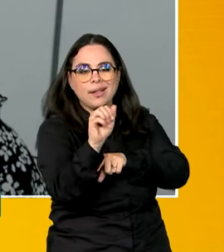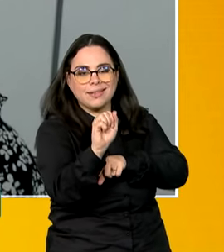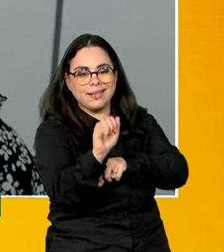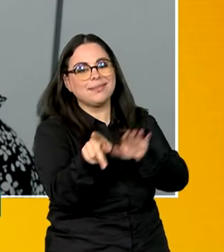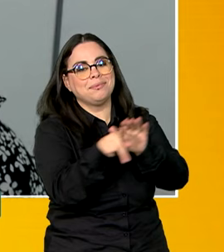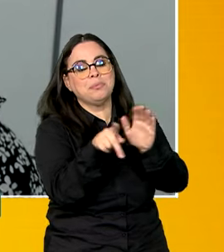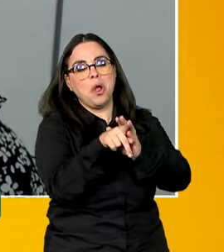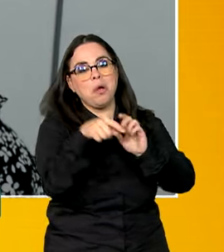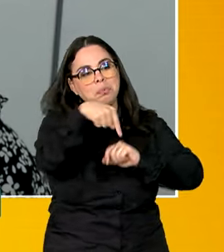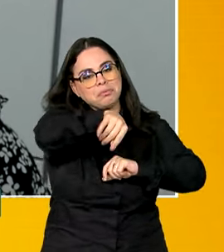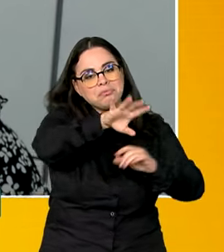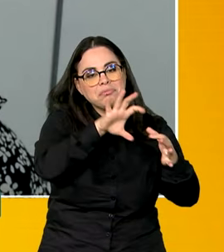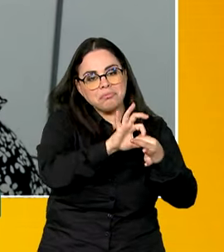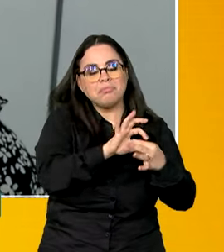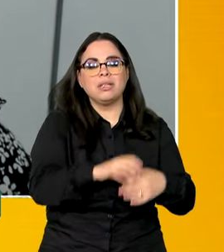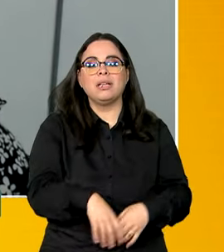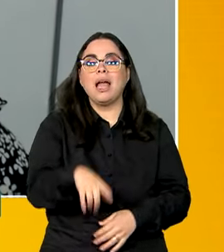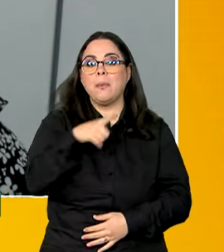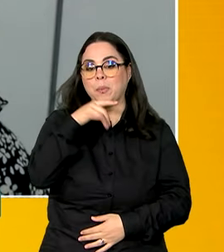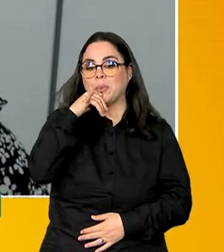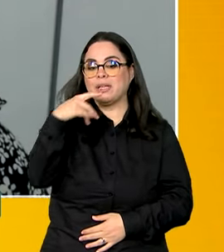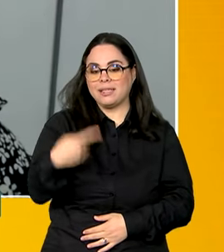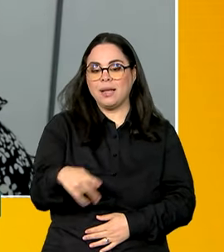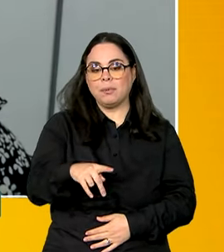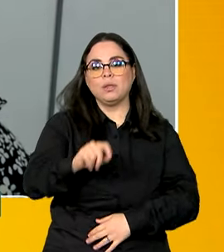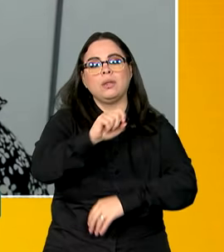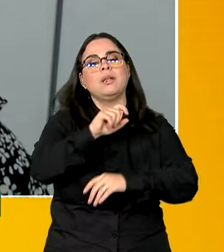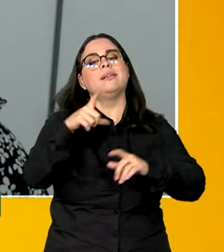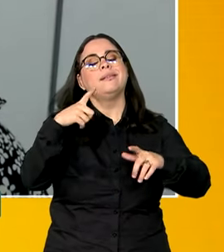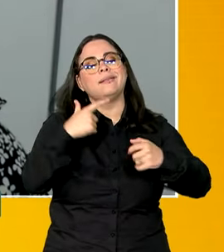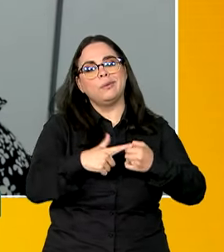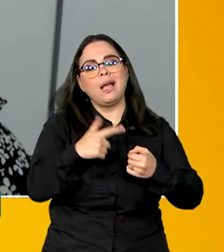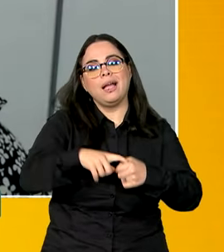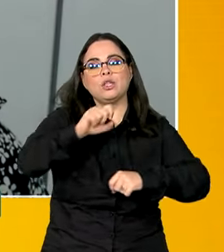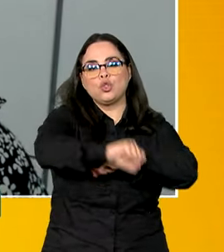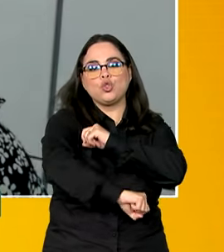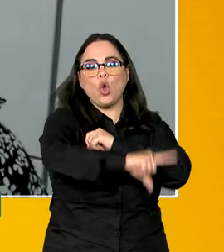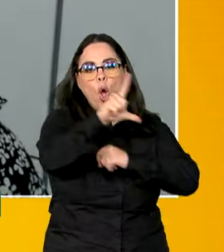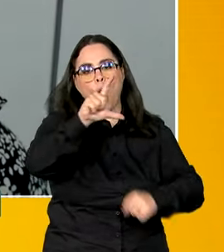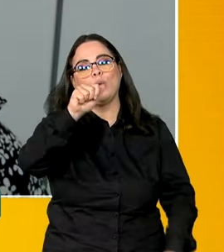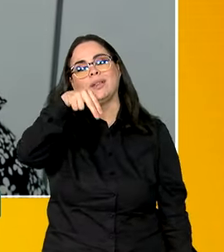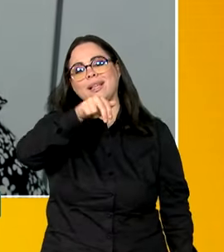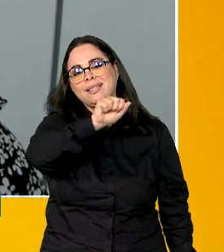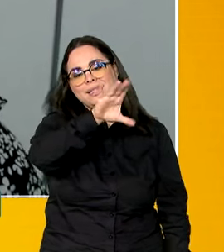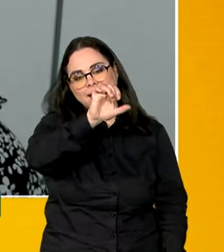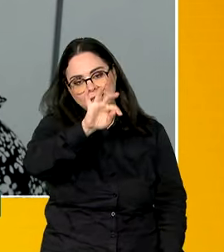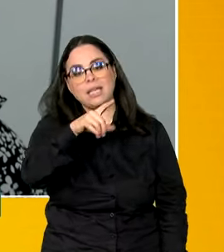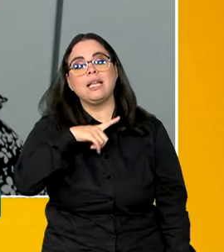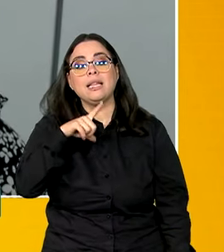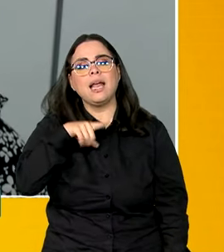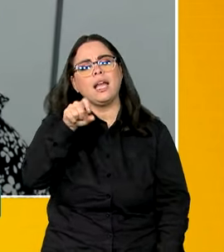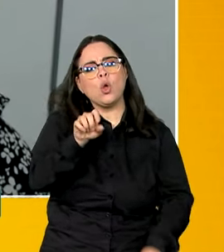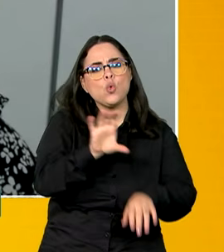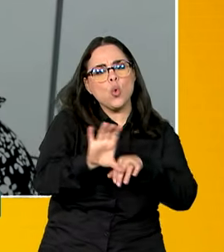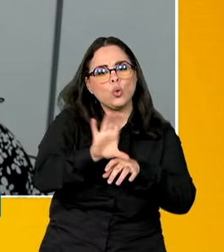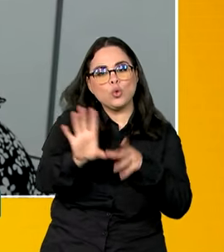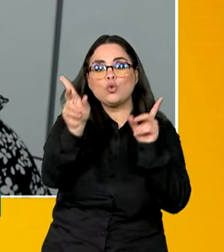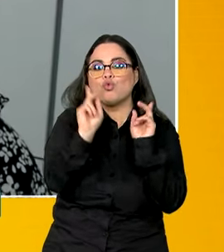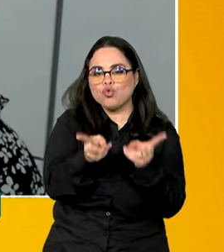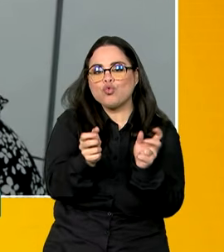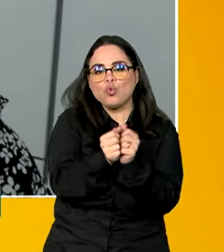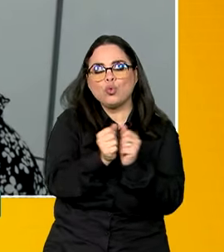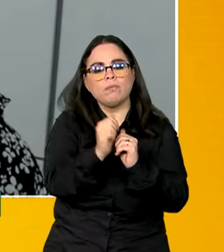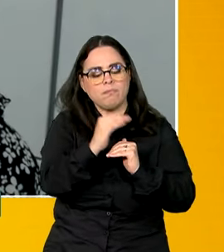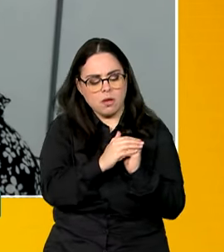Tem cursos, né, por exemplo, a cozinha daqui do Sol Nascente, elas fazem curso de tijolo para ajudar a construção de casas. Então, de fato, as